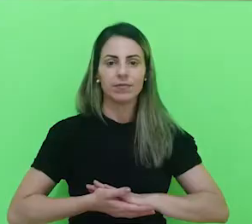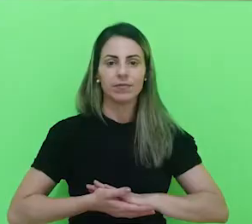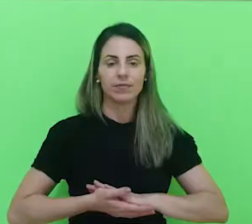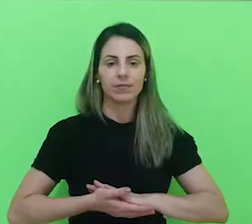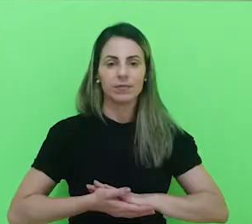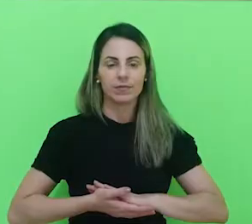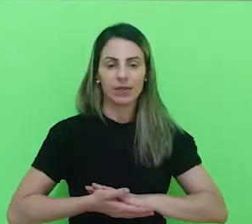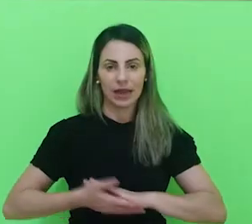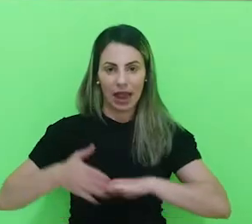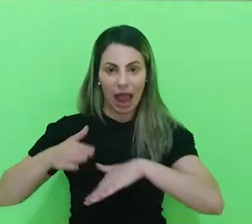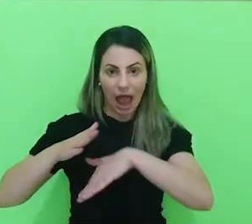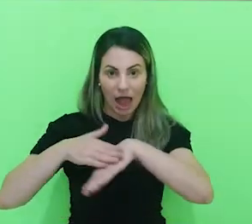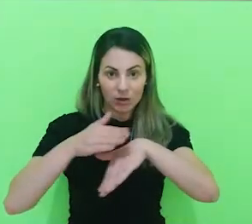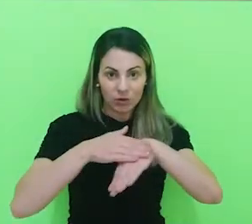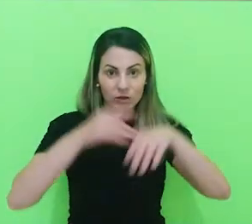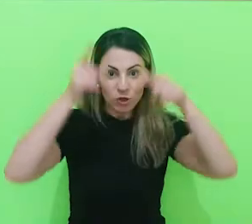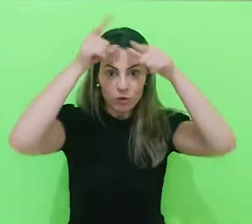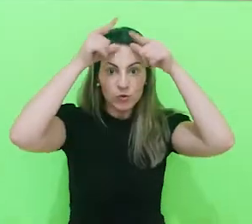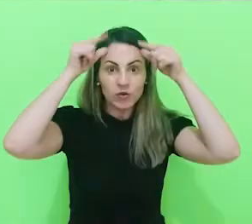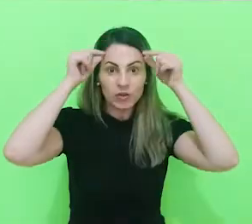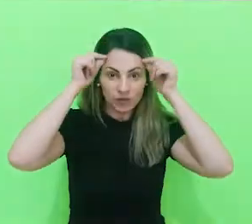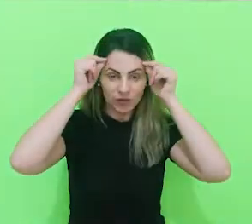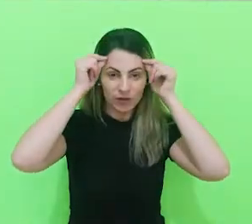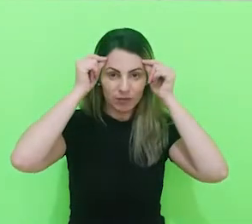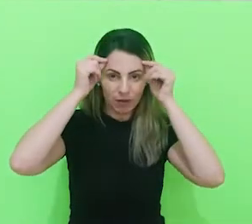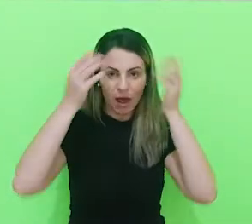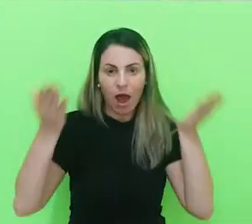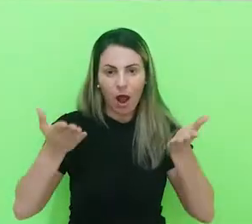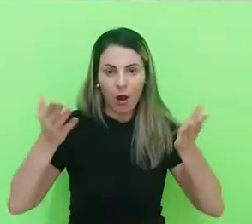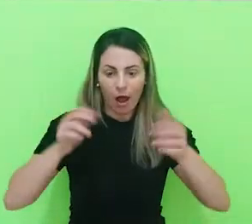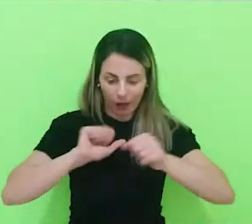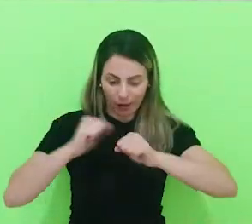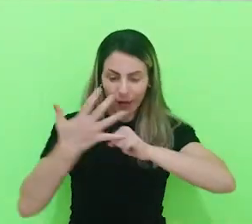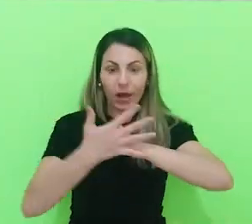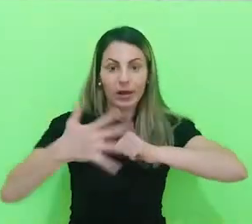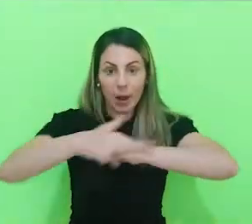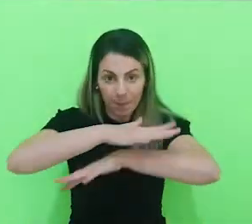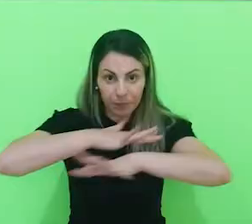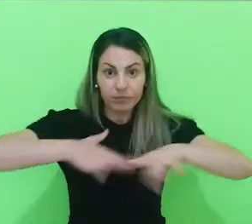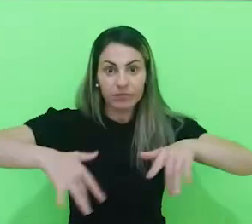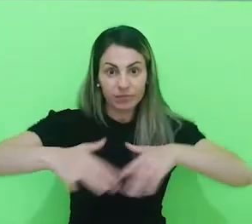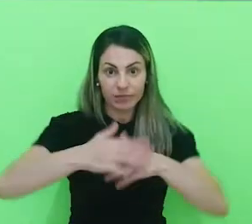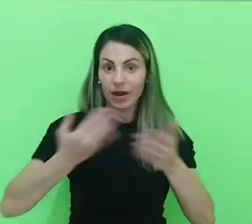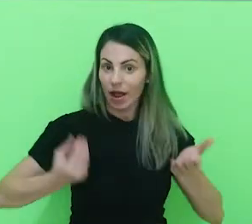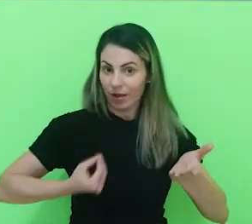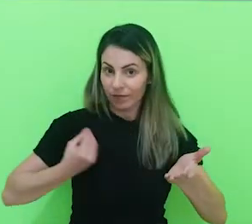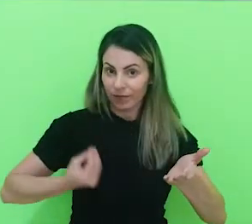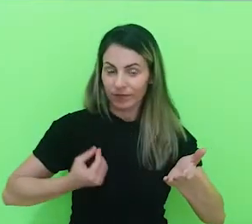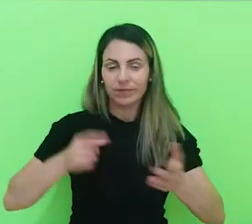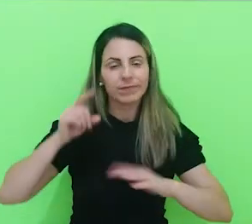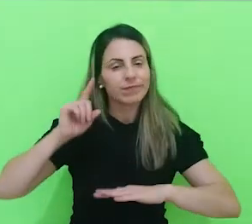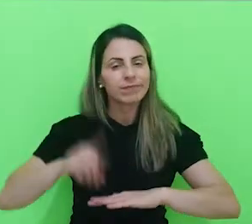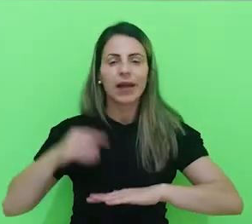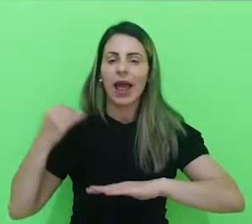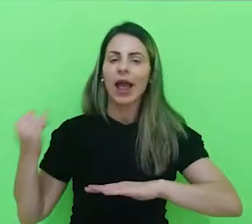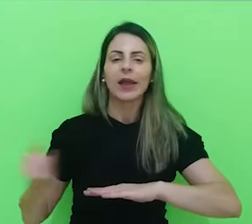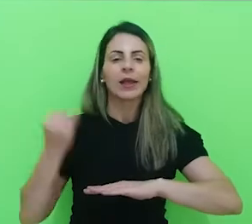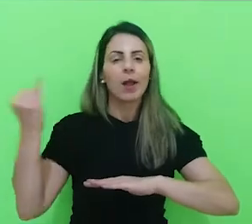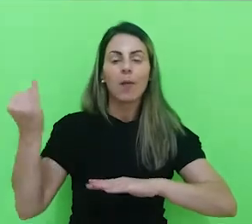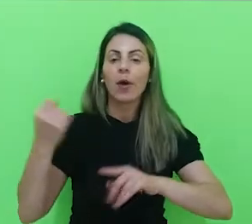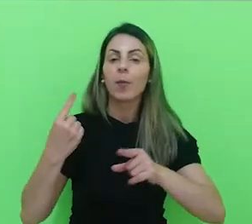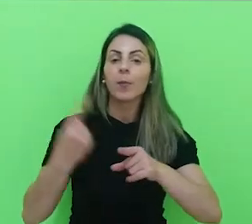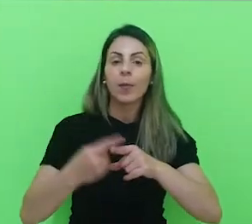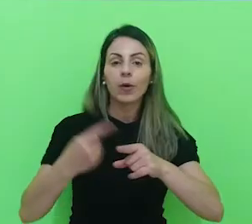A atuação do enfermeiro frente à pandemia que estamos vivendo atualmente, ela é de suma importância, porque o